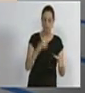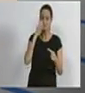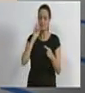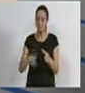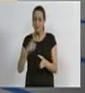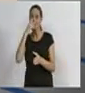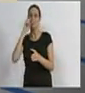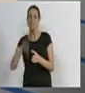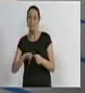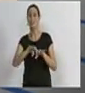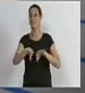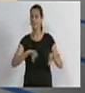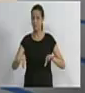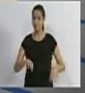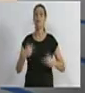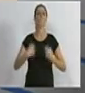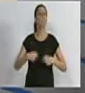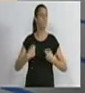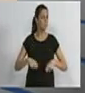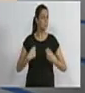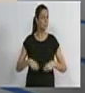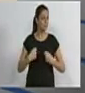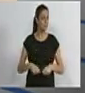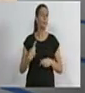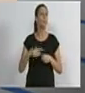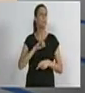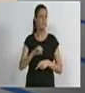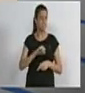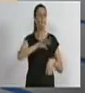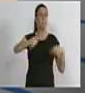parar no lugar errado, irão contaminar as águas subterrâneas.